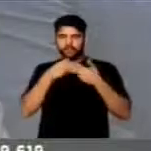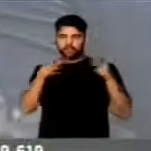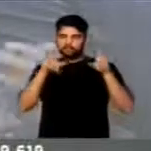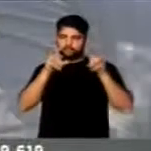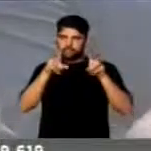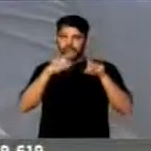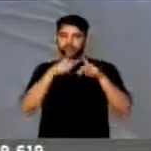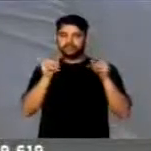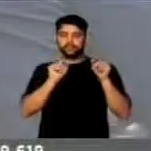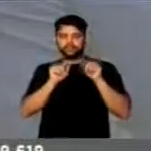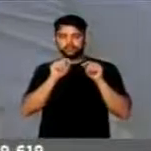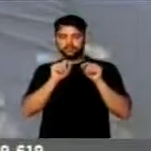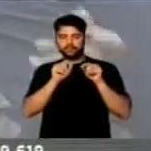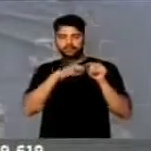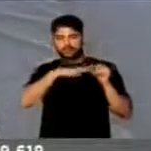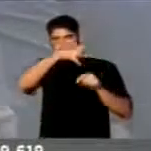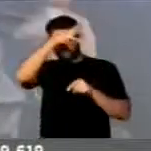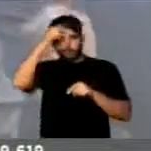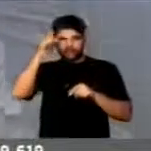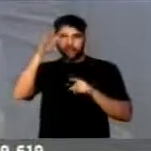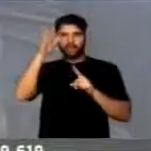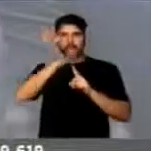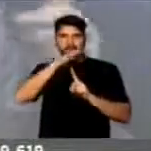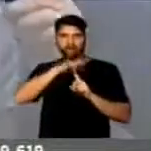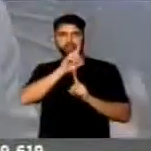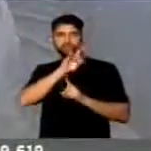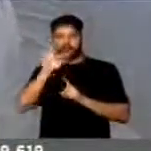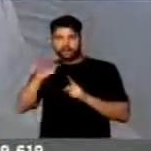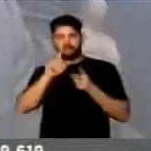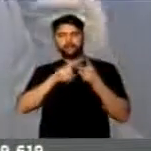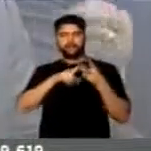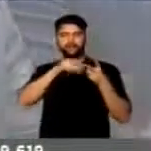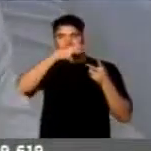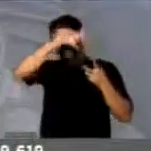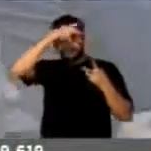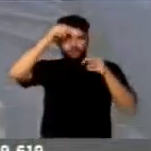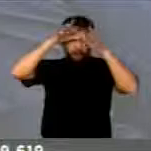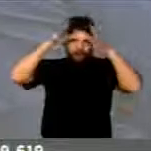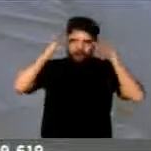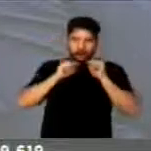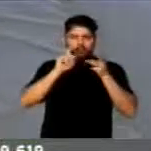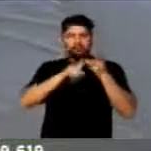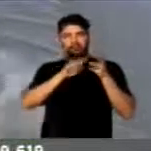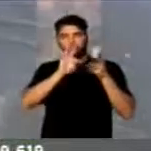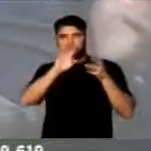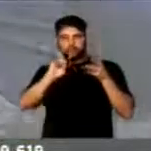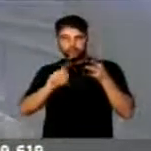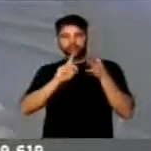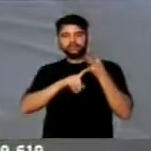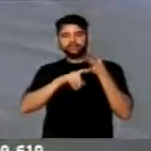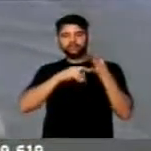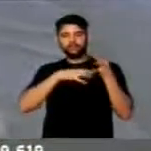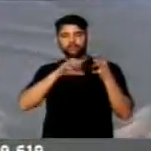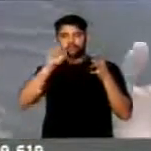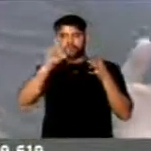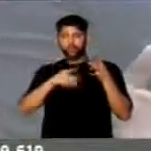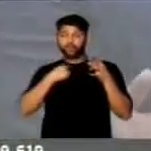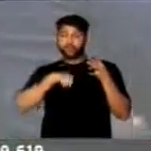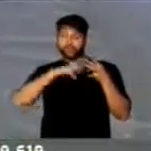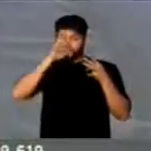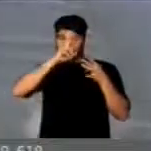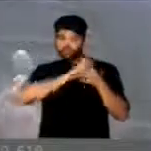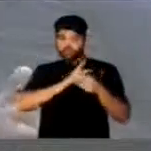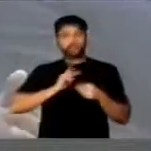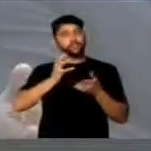questões. Amazonas, Pará, Distrito Federal, Acre e Tocantins e Mato Grosso. Por isso, senhor